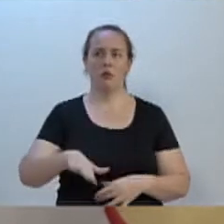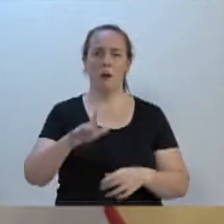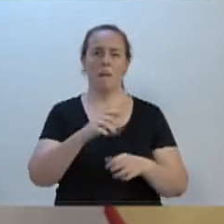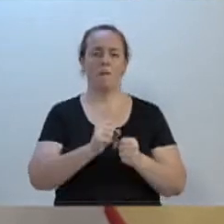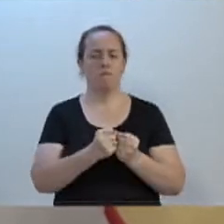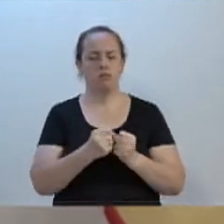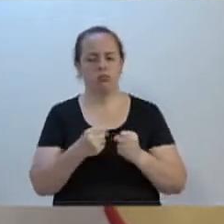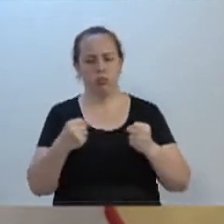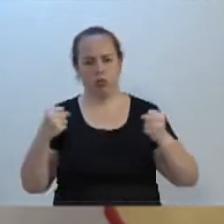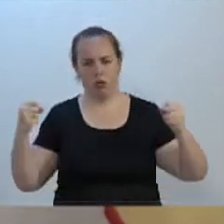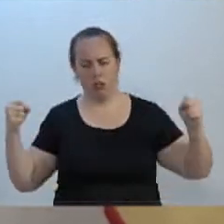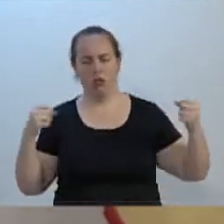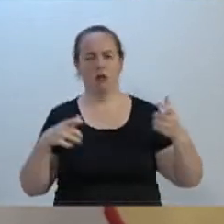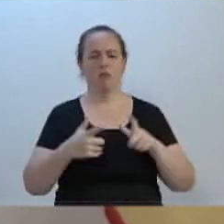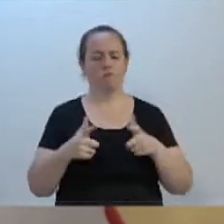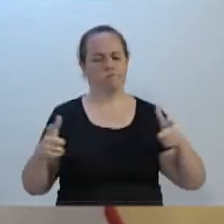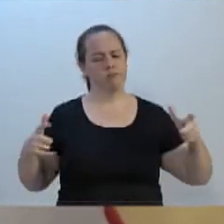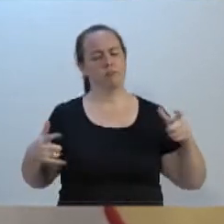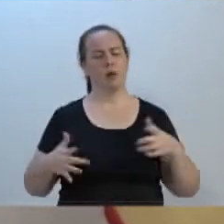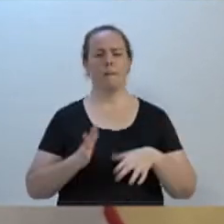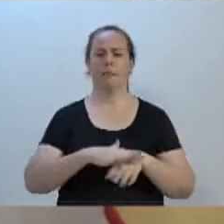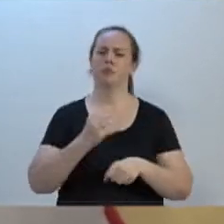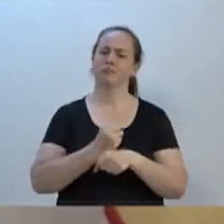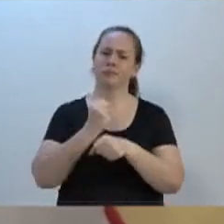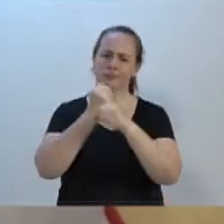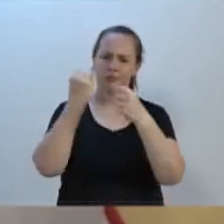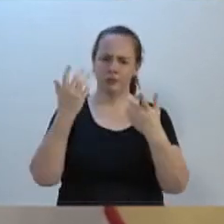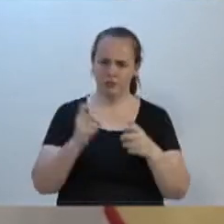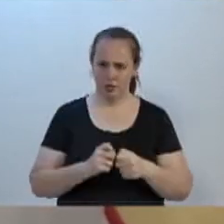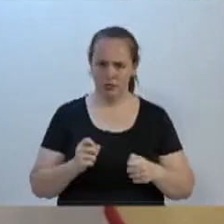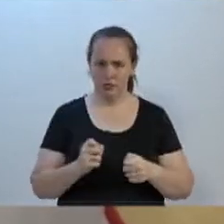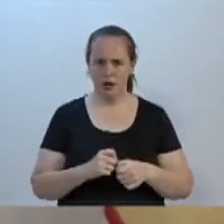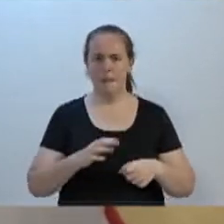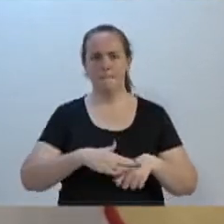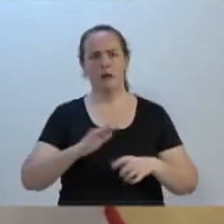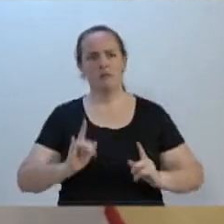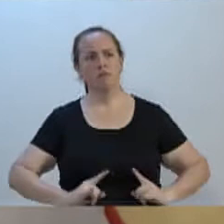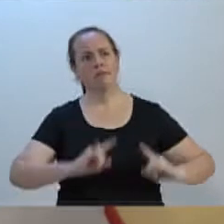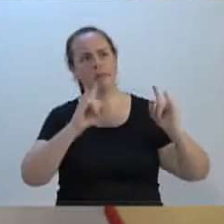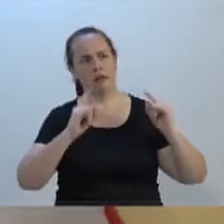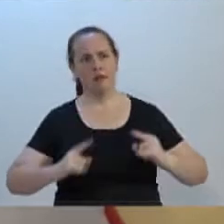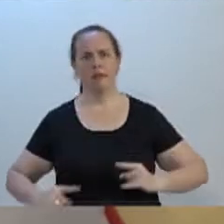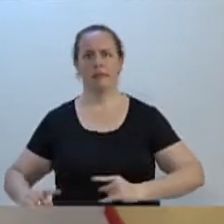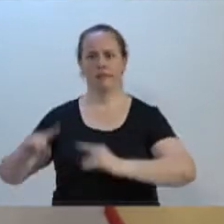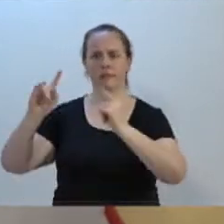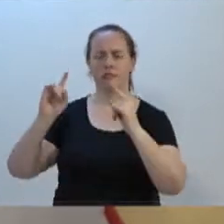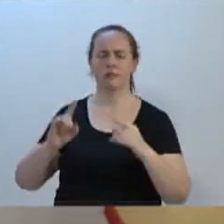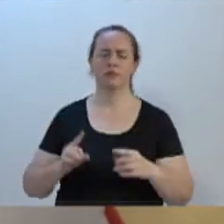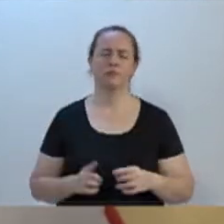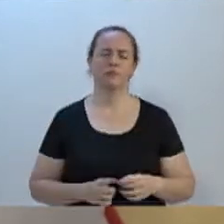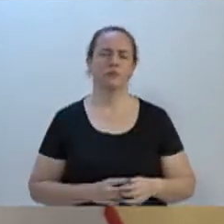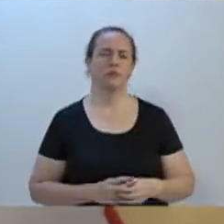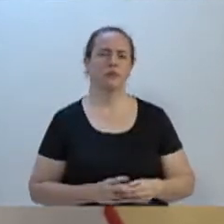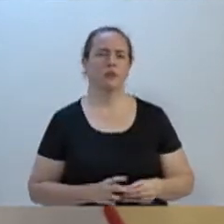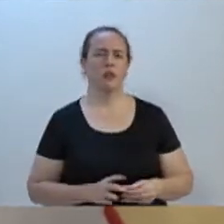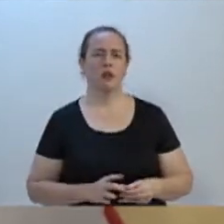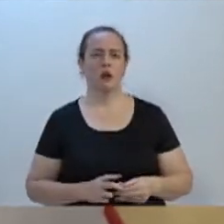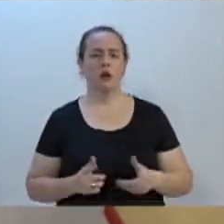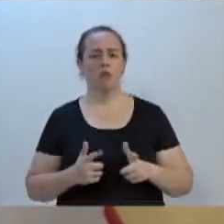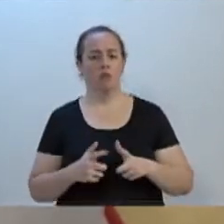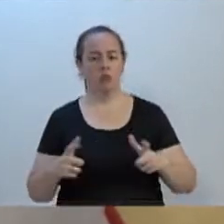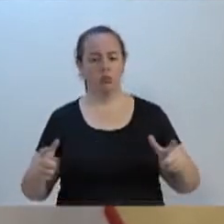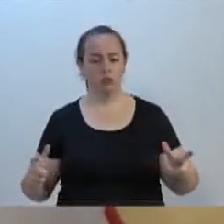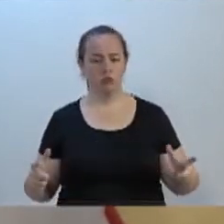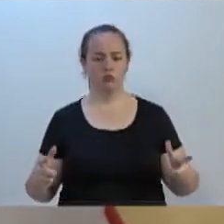cresce. Mais construções estão sendo edificadas, mais prédios, enfim. O crescimento